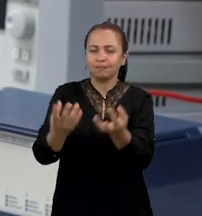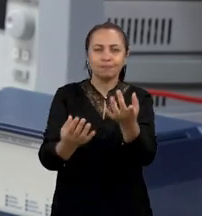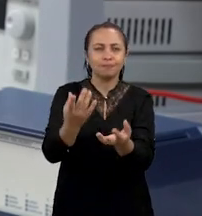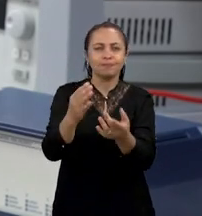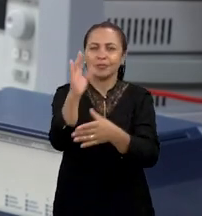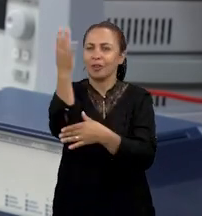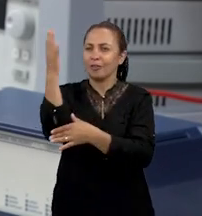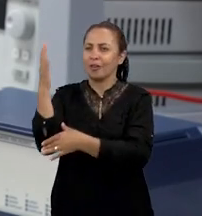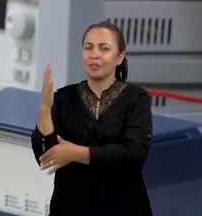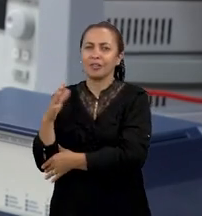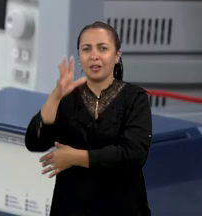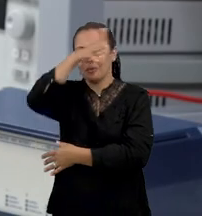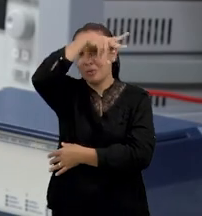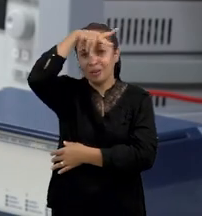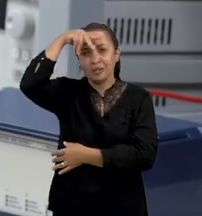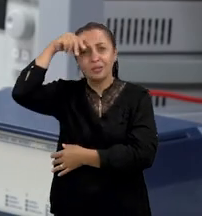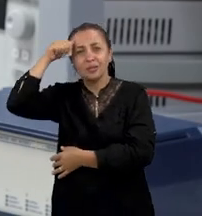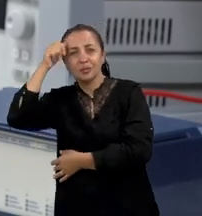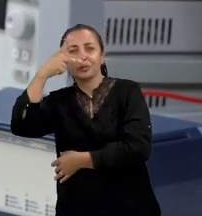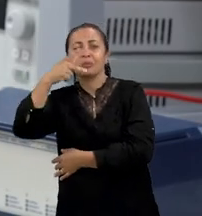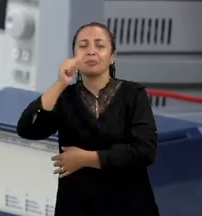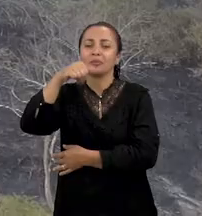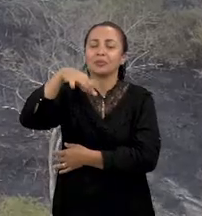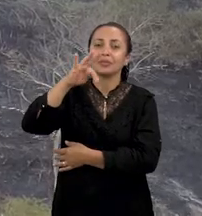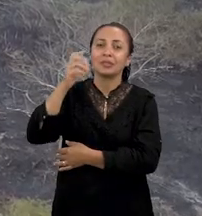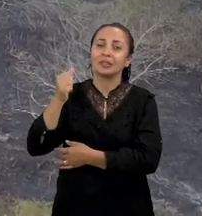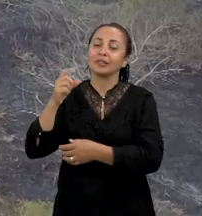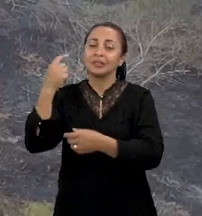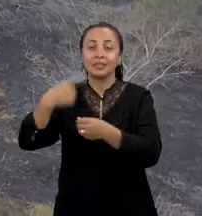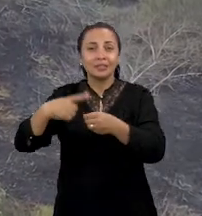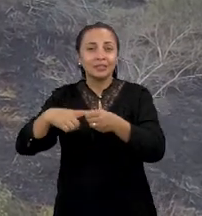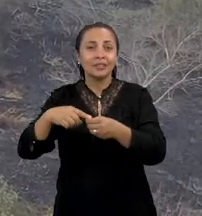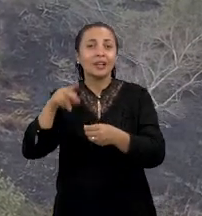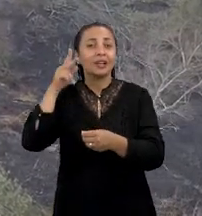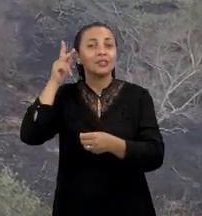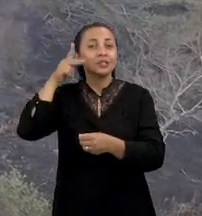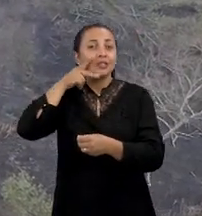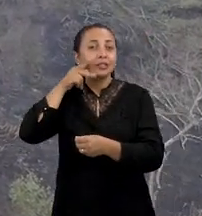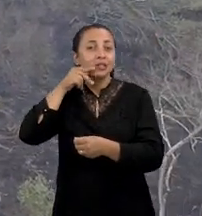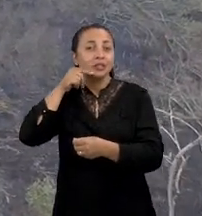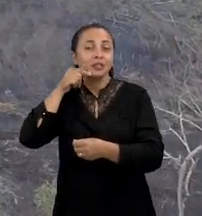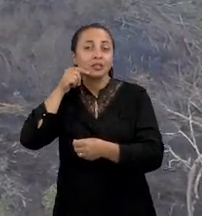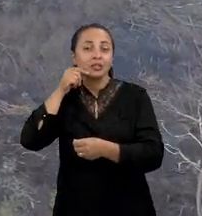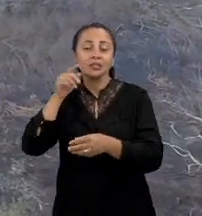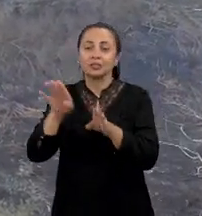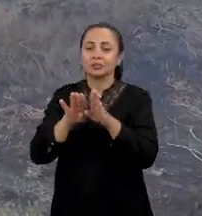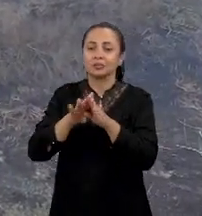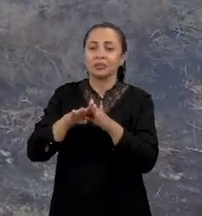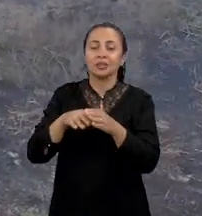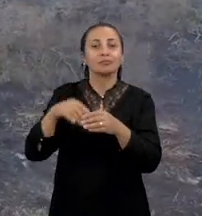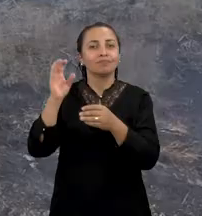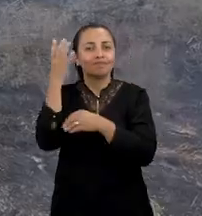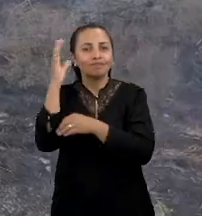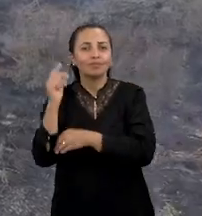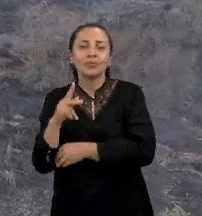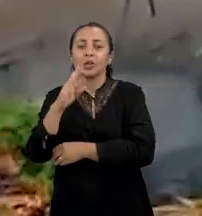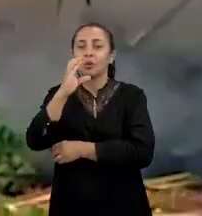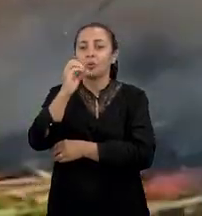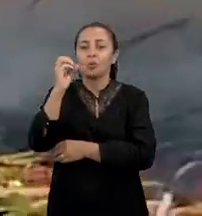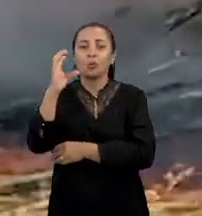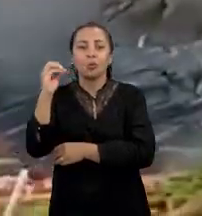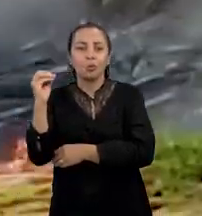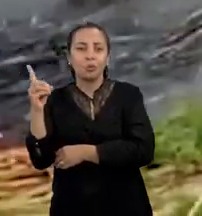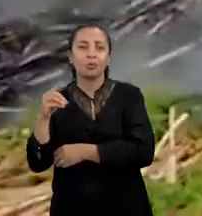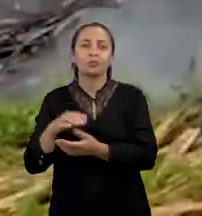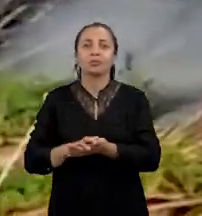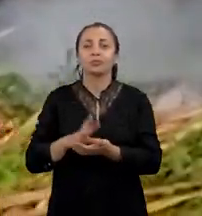florestais na Amazônia, no Pantanal e na nossa cidade, Fortaleza, que foi no Parque do Cocó. São incêndios outdoor